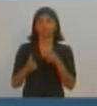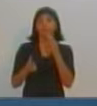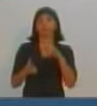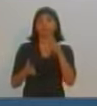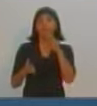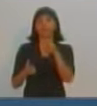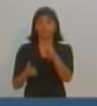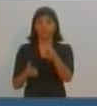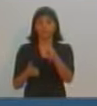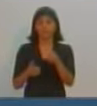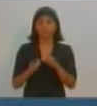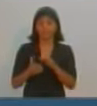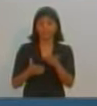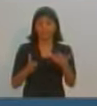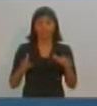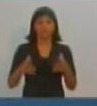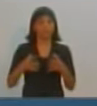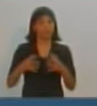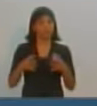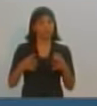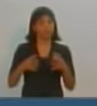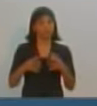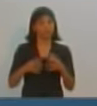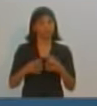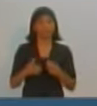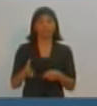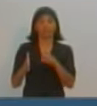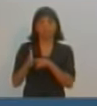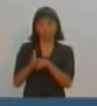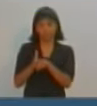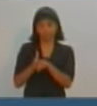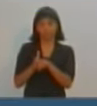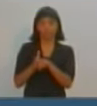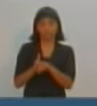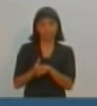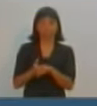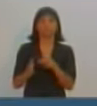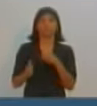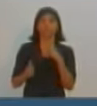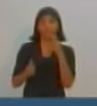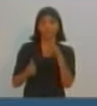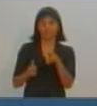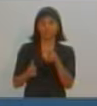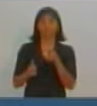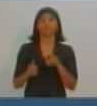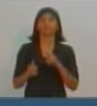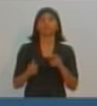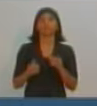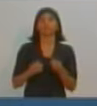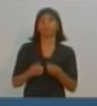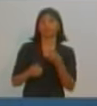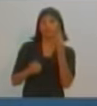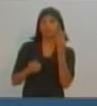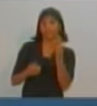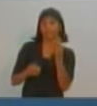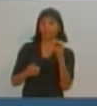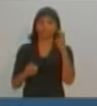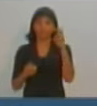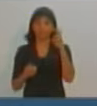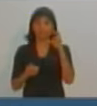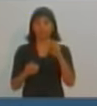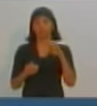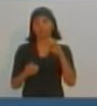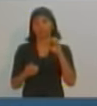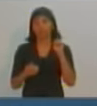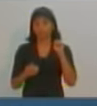analisado pela comissão organizadora. Caso a resposta seja concedida, o candidato ofendido terá 45 segundos para